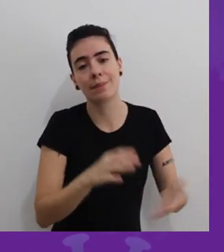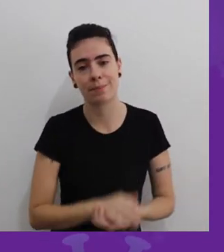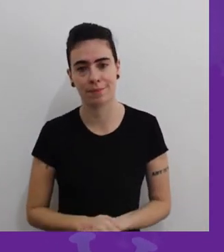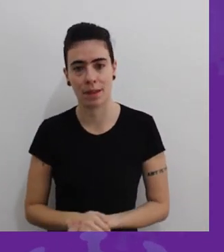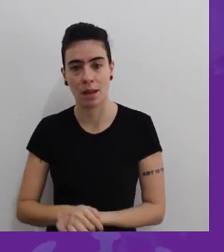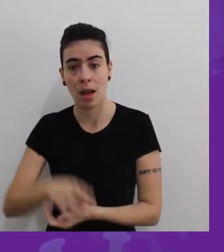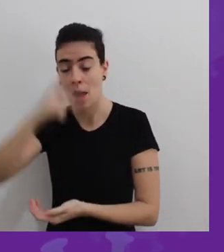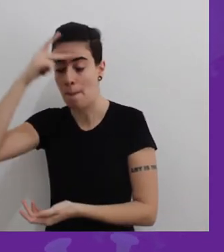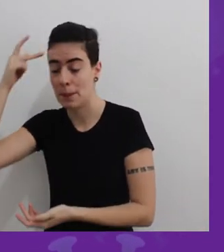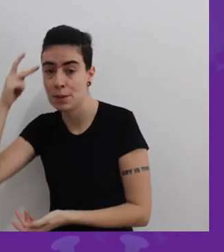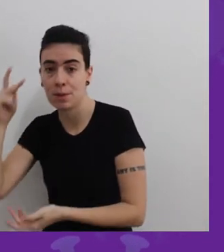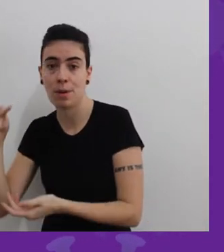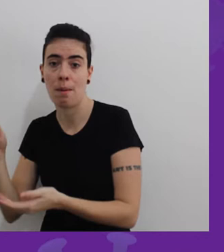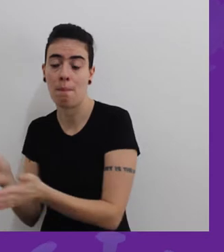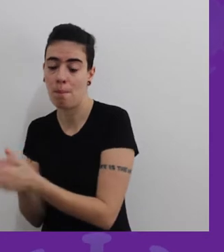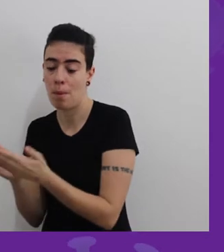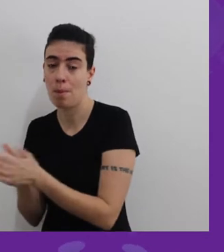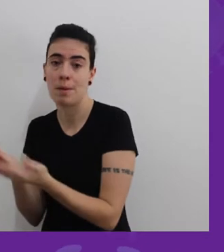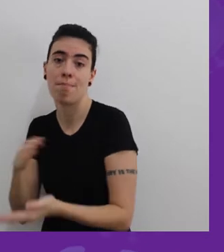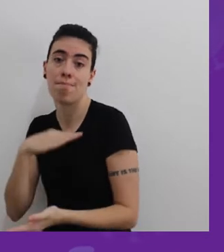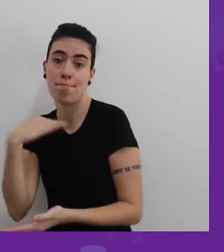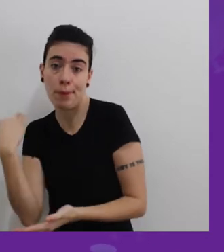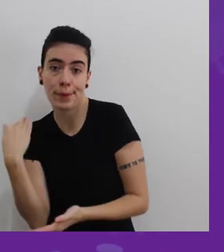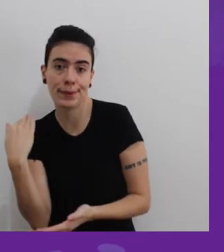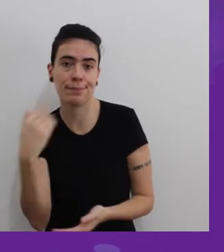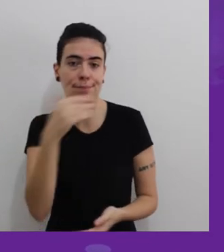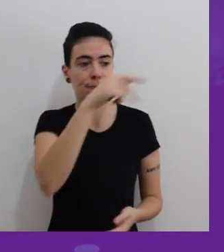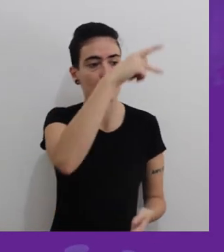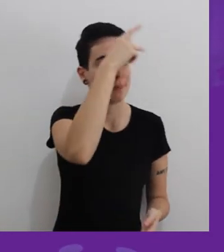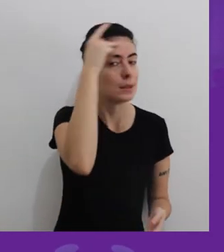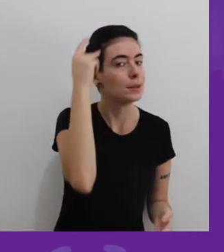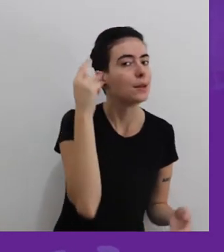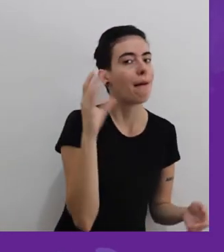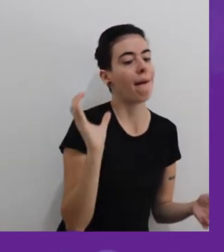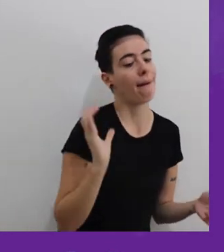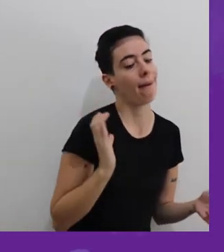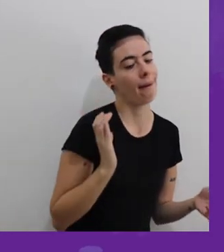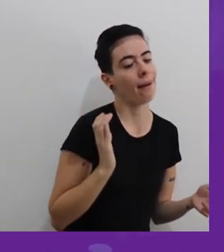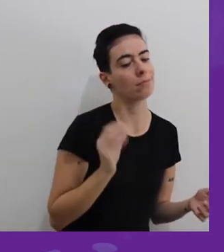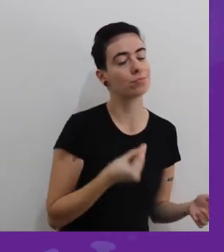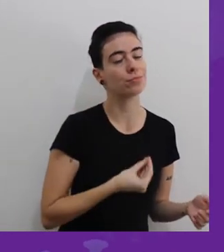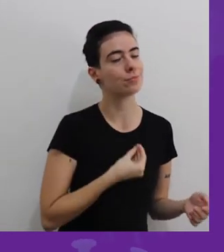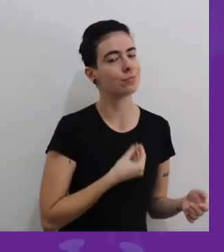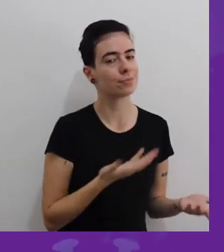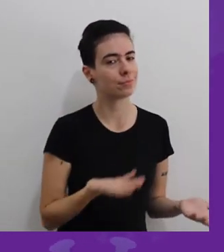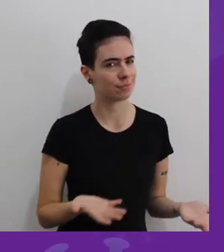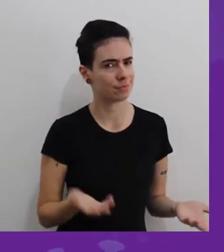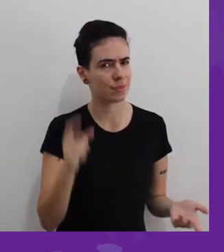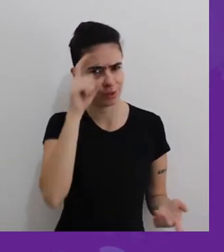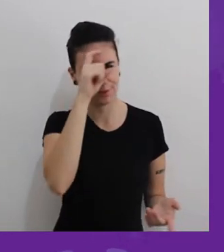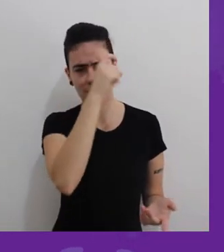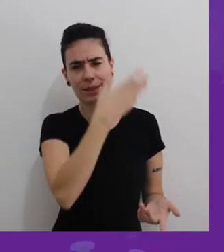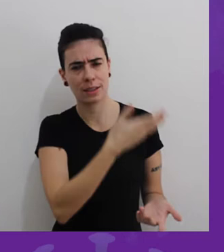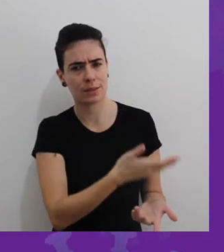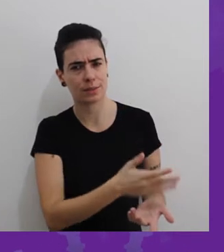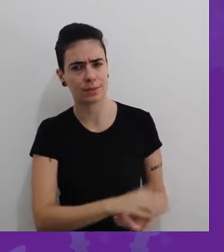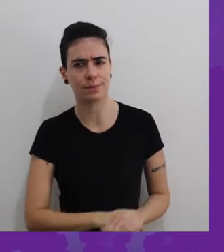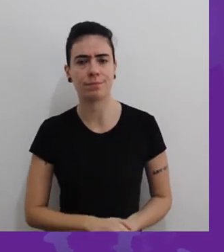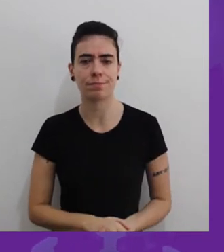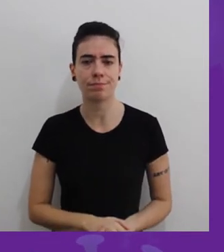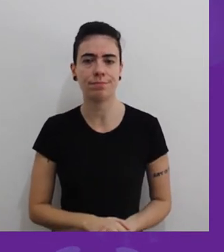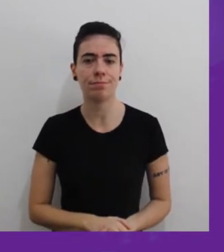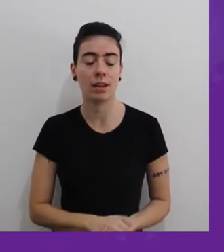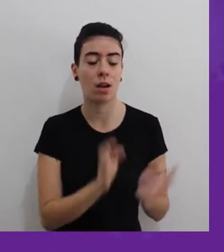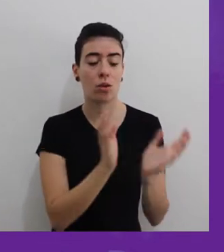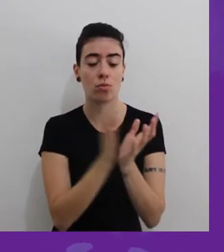e pessoas pobres morrendo e pessoas ricas sobrevivendo à Covid. Já não bastasse a